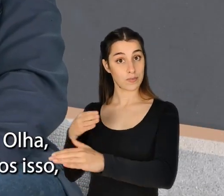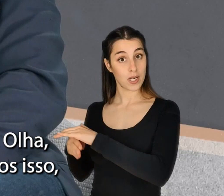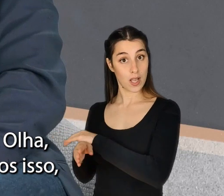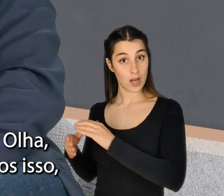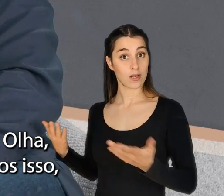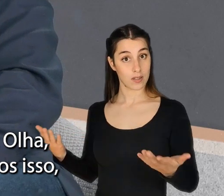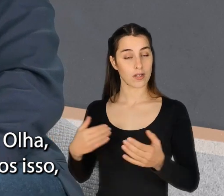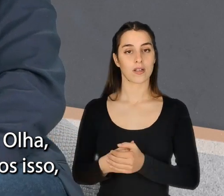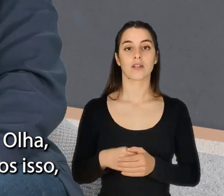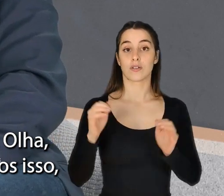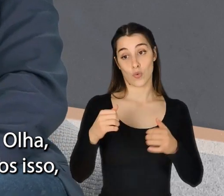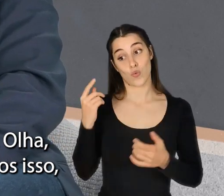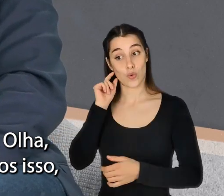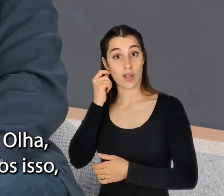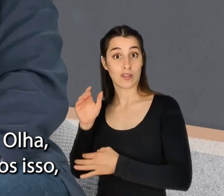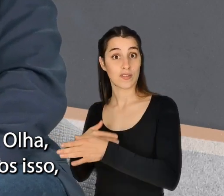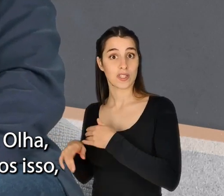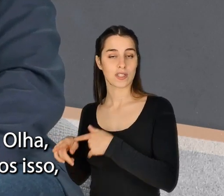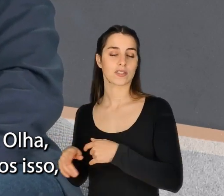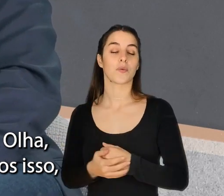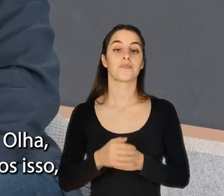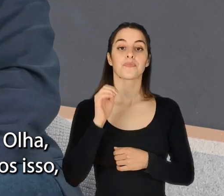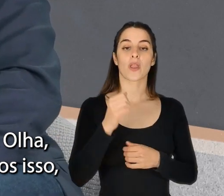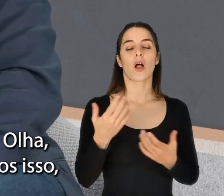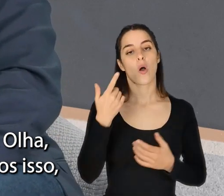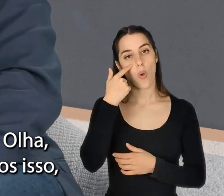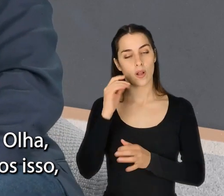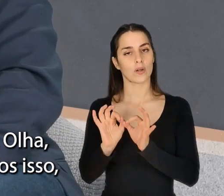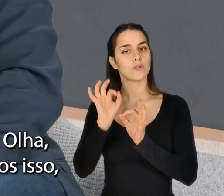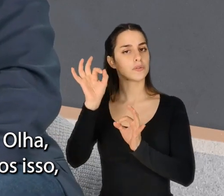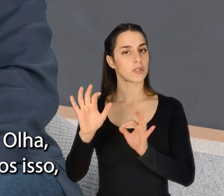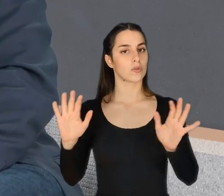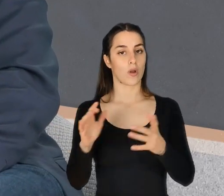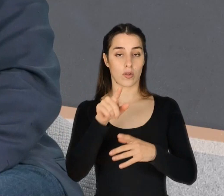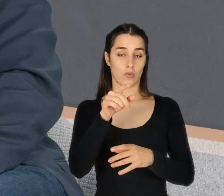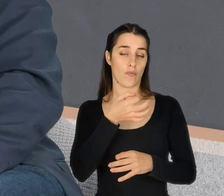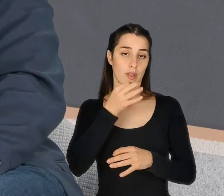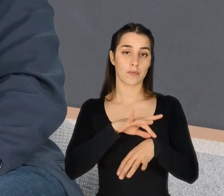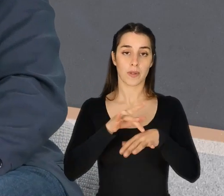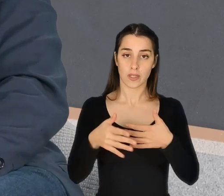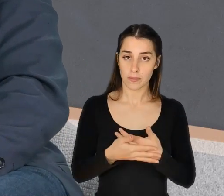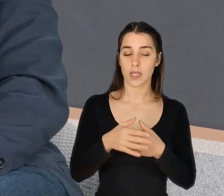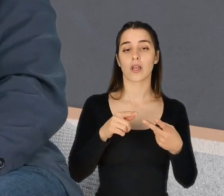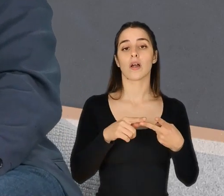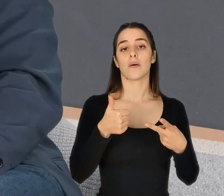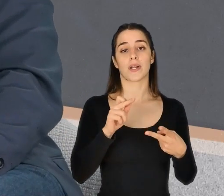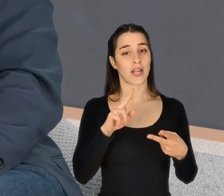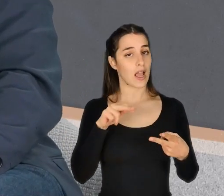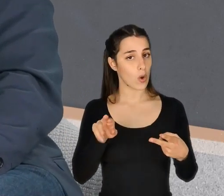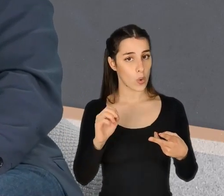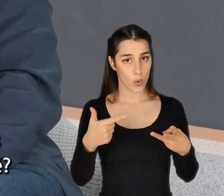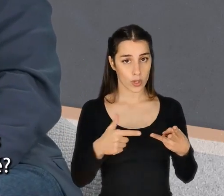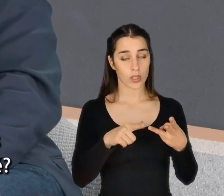O Ronaldo, na verdade, na verdade, está a fazer isso. Olha, que conselho é que tu, porque hoje em dia vivemos isso, falaste da pandemia, deste burn-out, desta